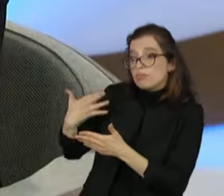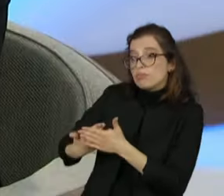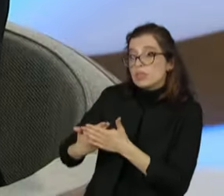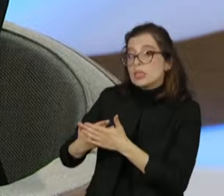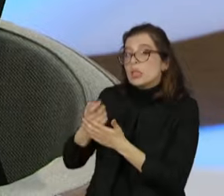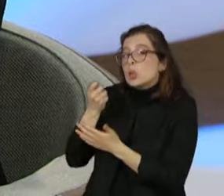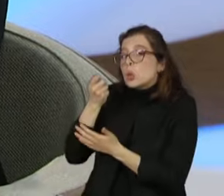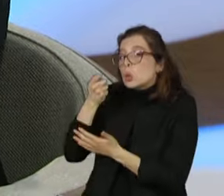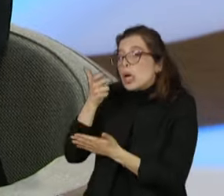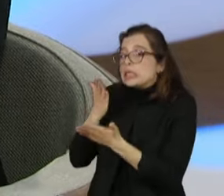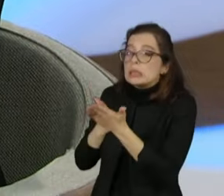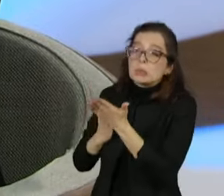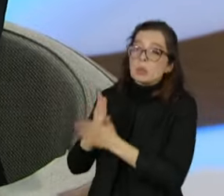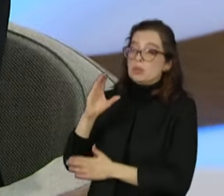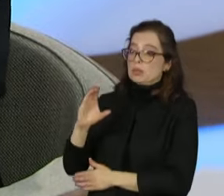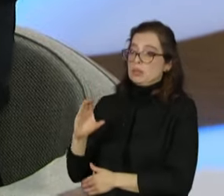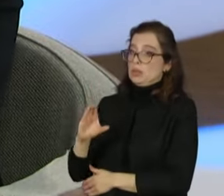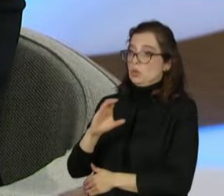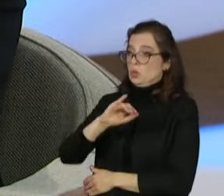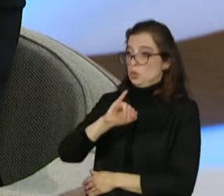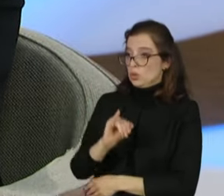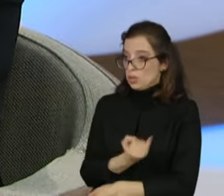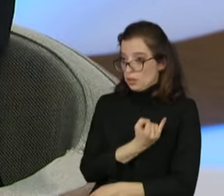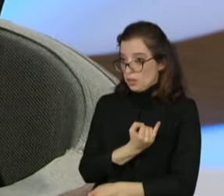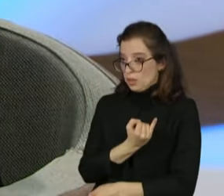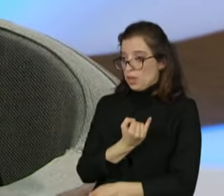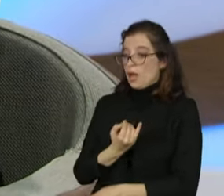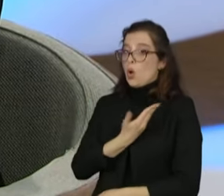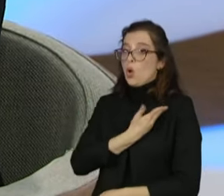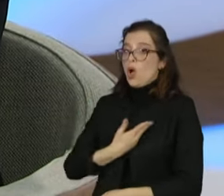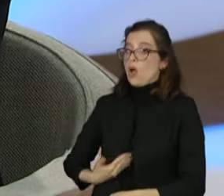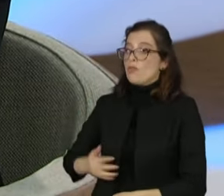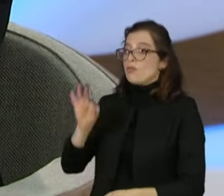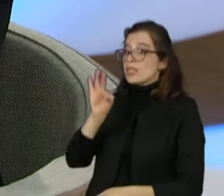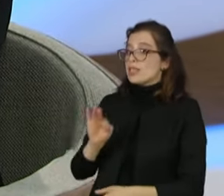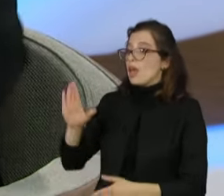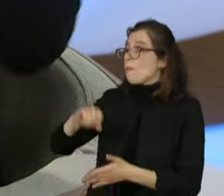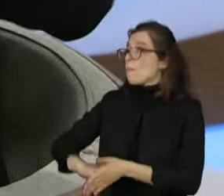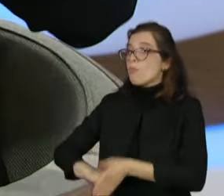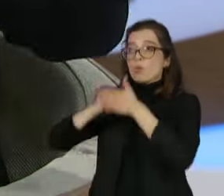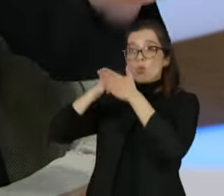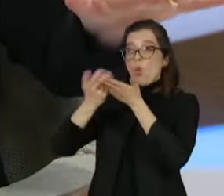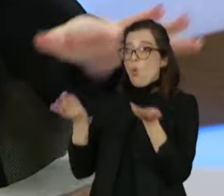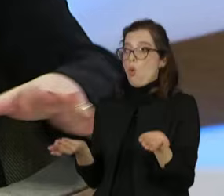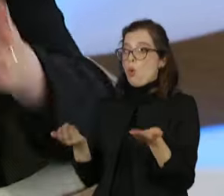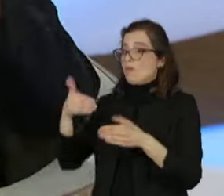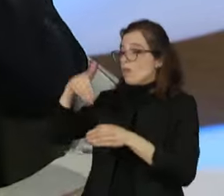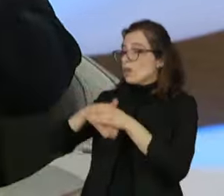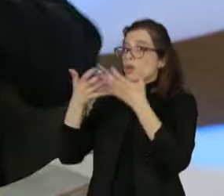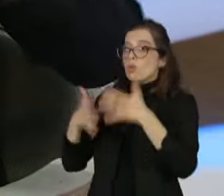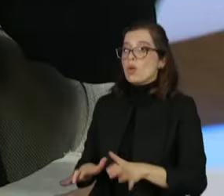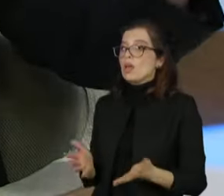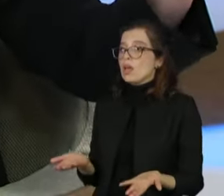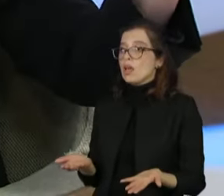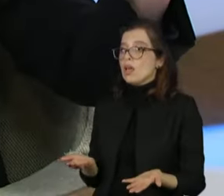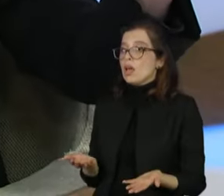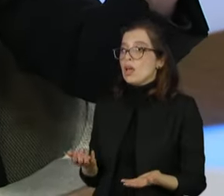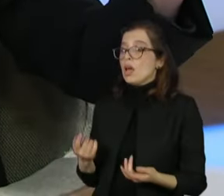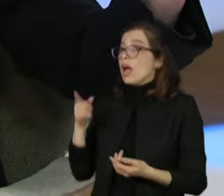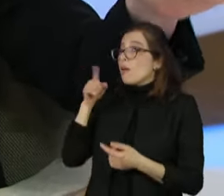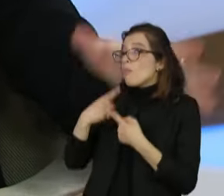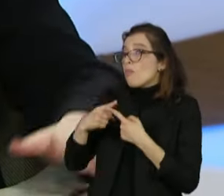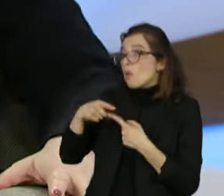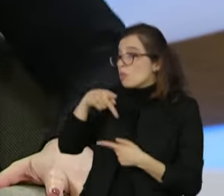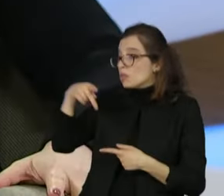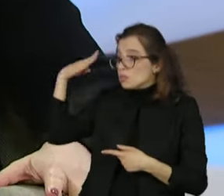ela não foi aprovada porque o governo federal não fez questão de votá-la, porque ela não quer essa reforma tributária, o ele quer é outra coisa. Mas essa outra coisa a gente